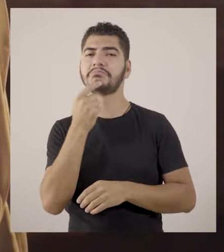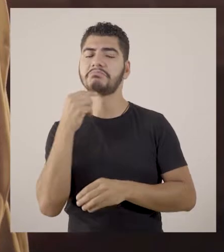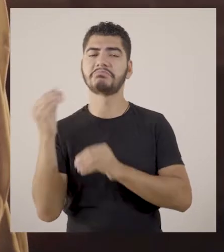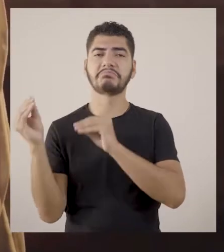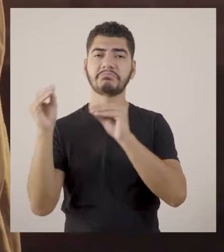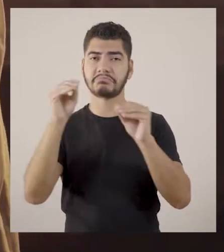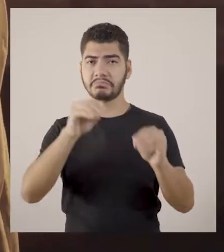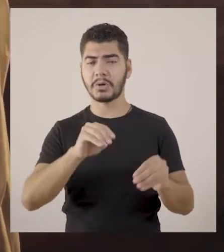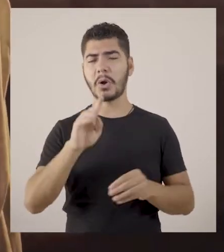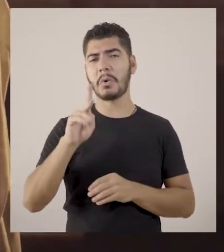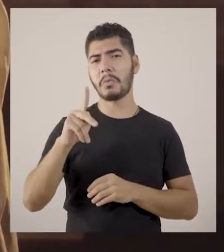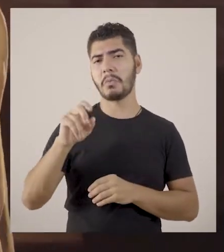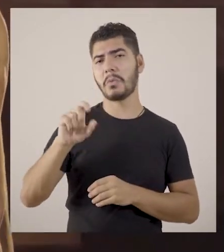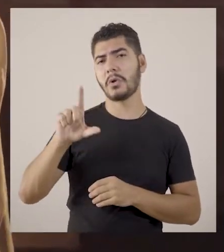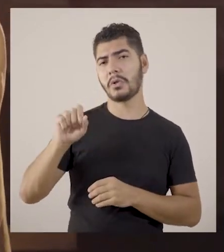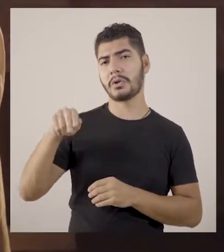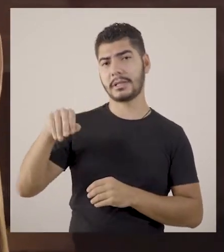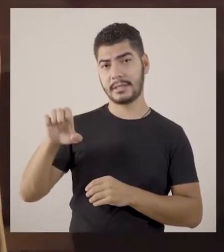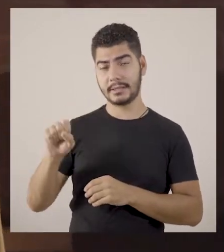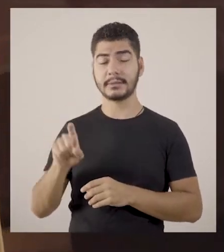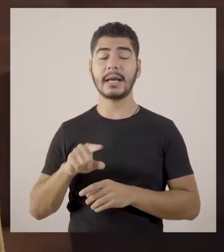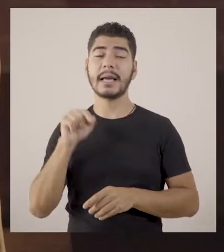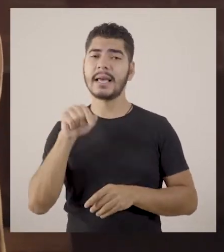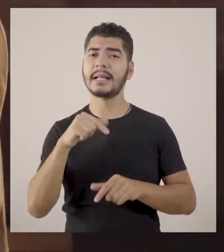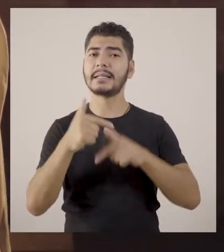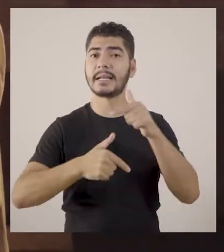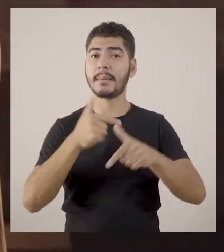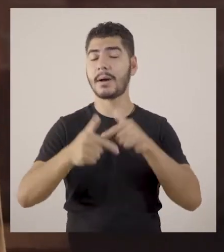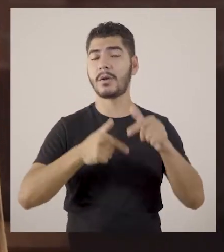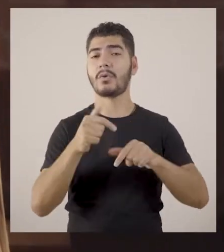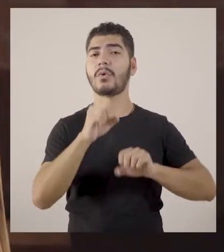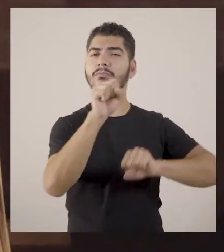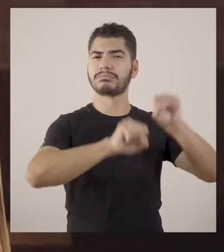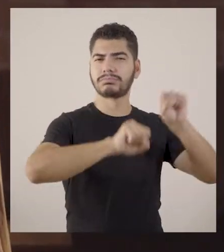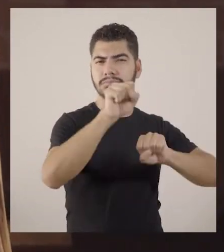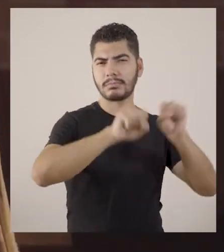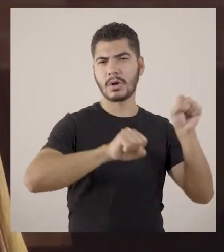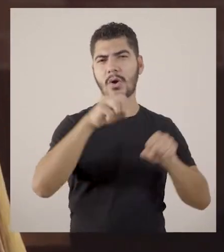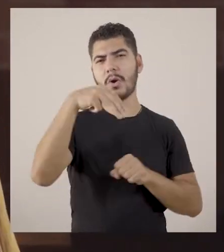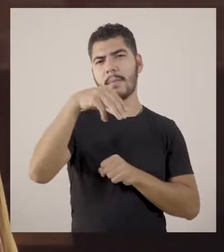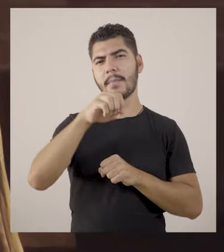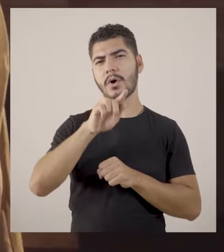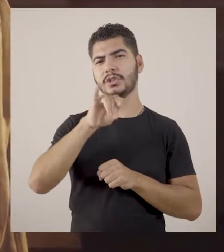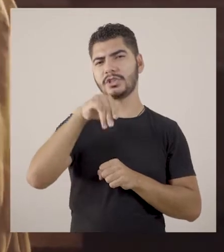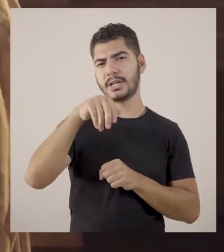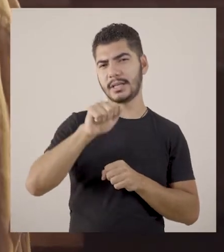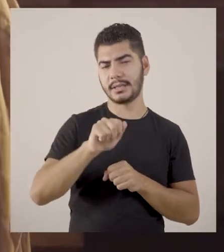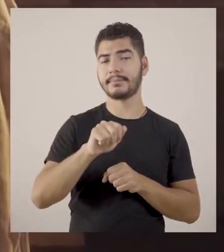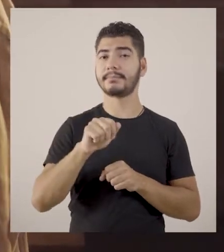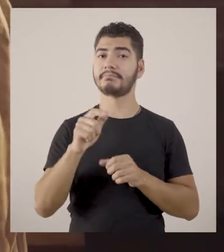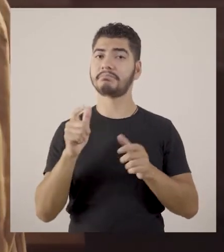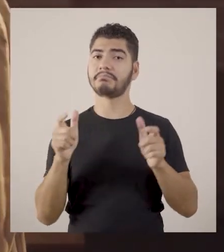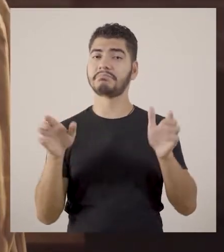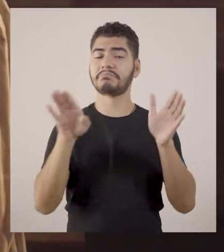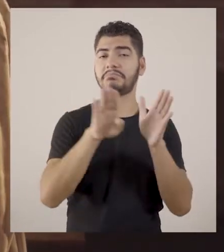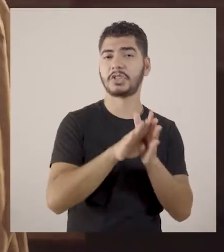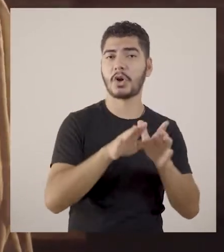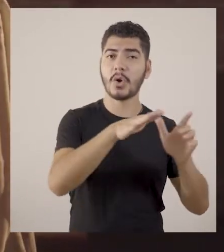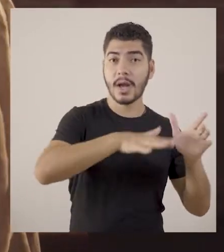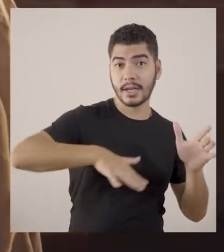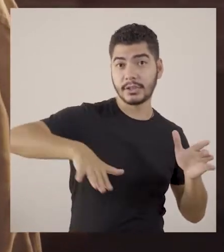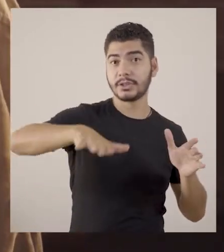aqui no Brasil. Ele trabalhou na Companhia Mogiana durante a expansão da Estrada de Ferro até chegar na nossa região. Que